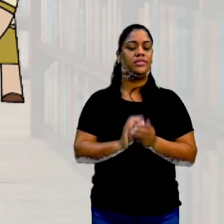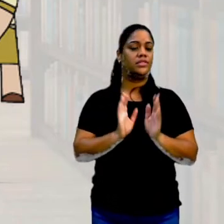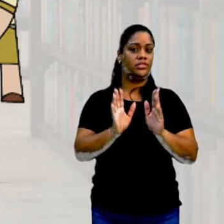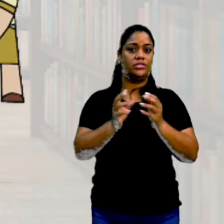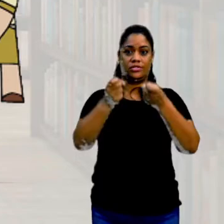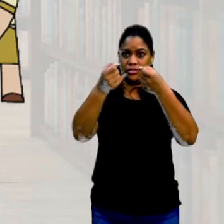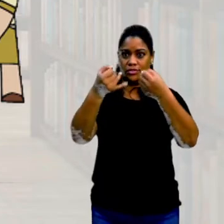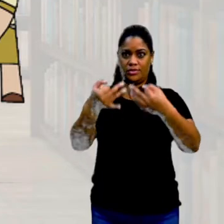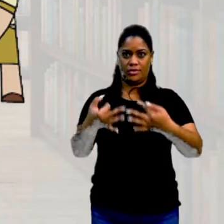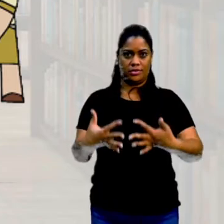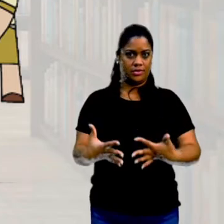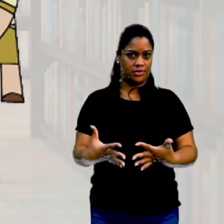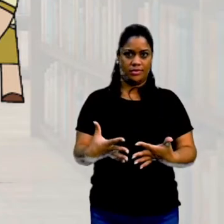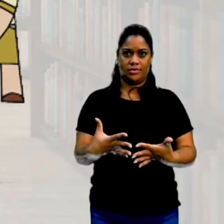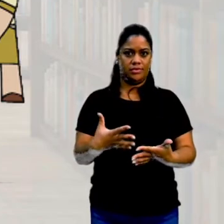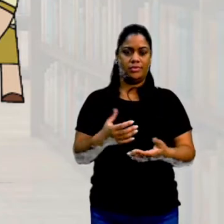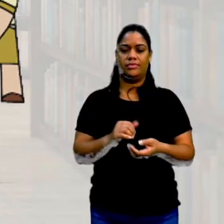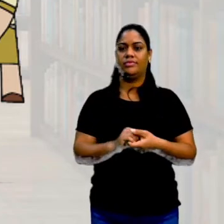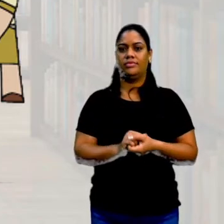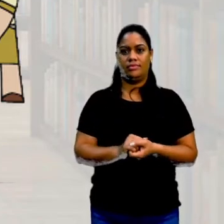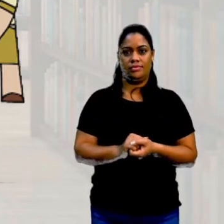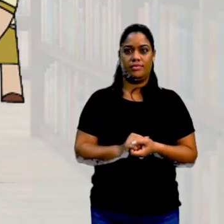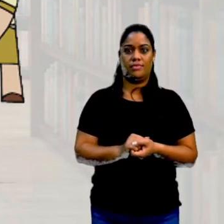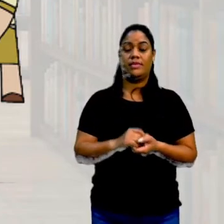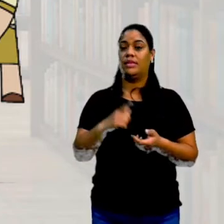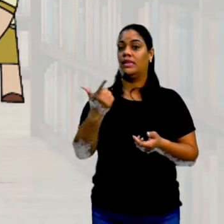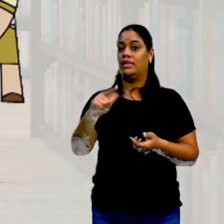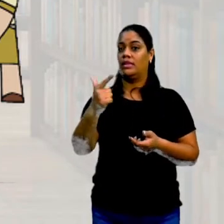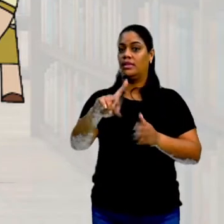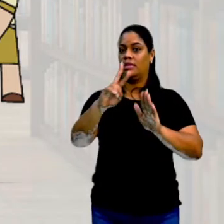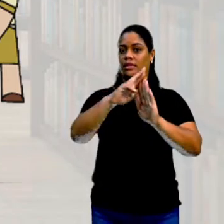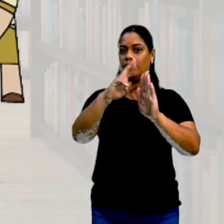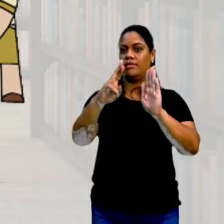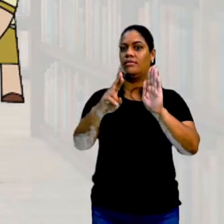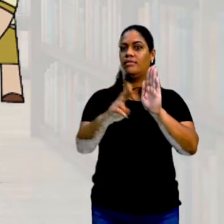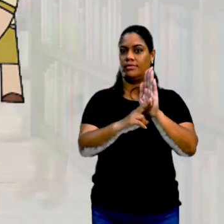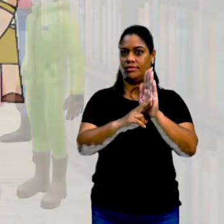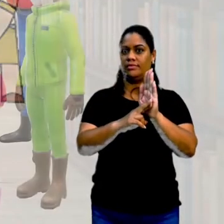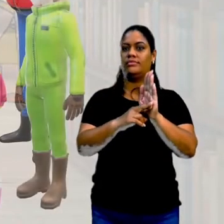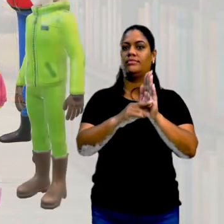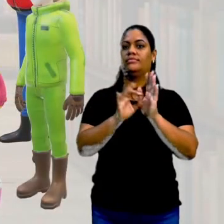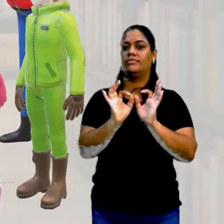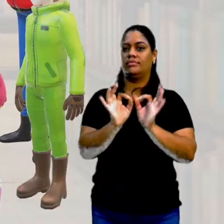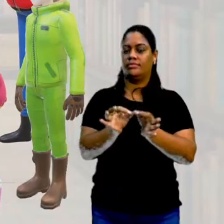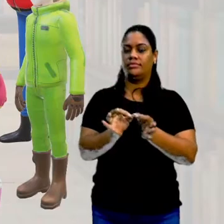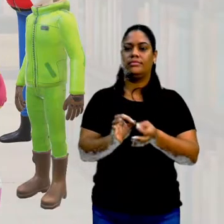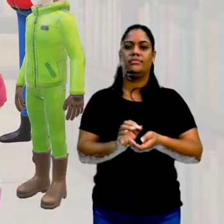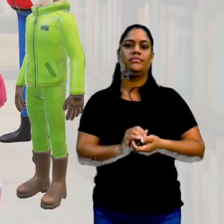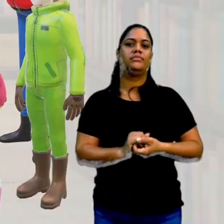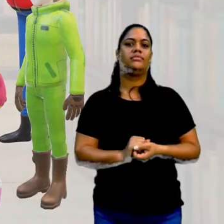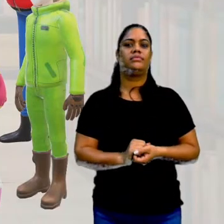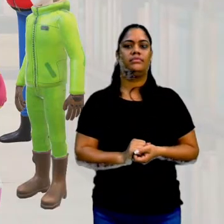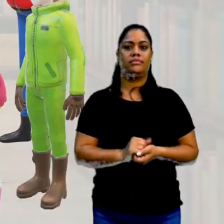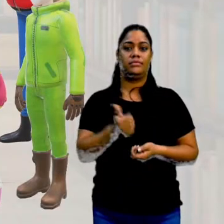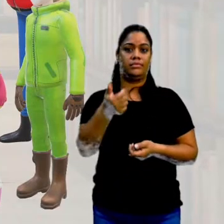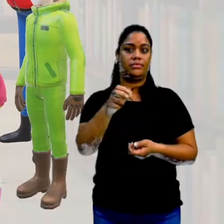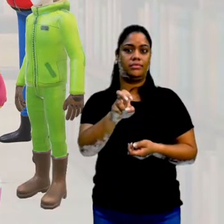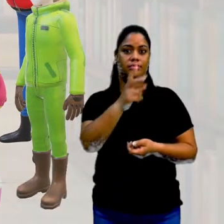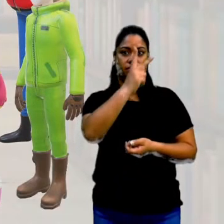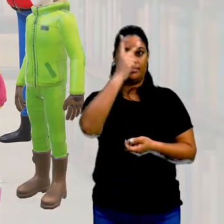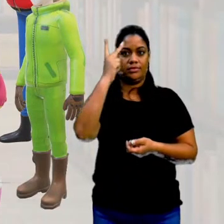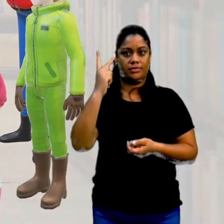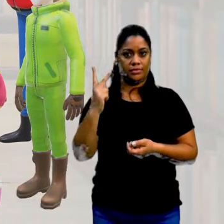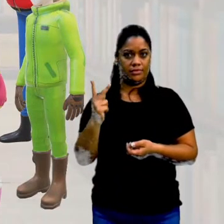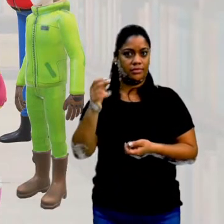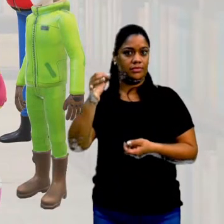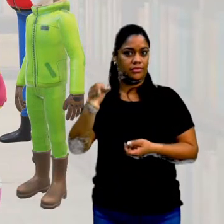dizendo, é feita ao acaso, ela não tem uma regra, está bom? Então, a gente tem aqui 15 pessoas,